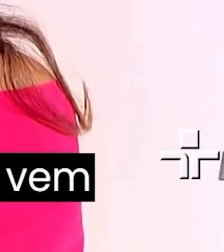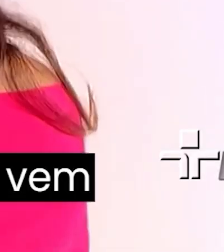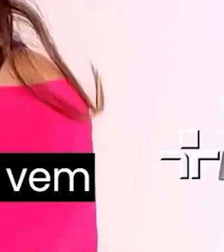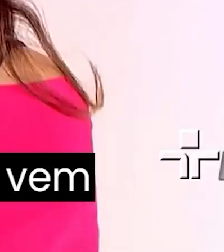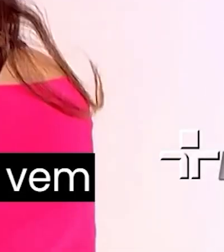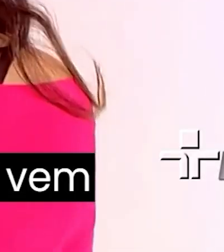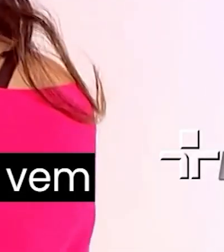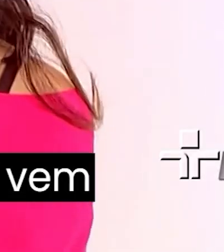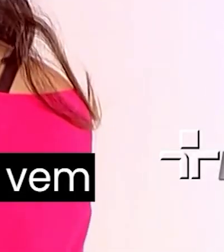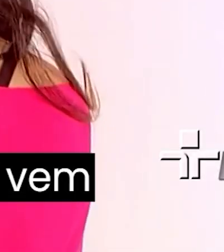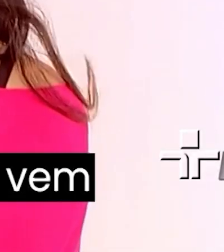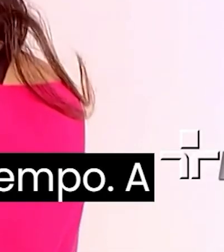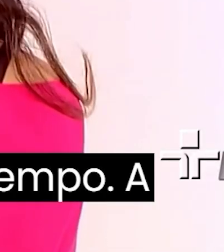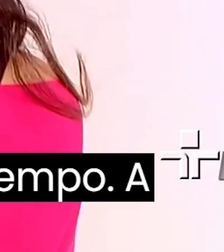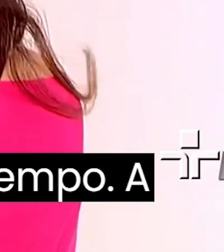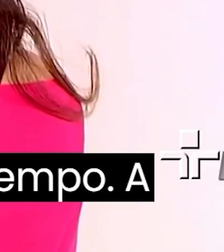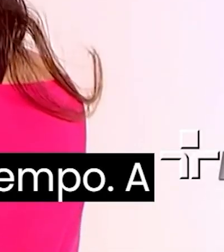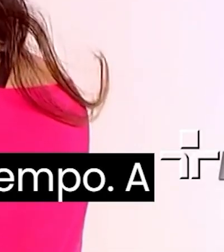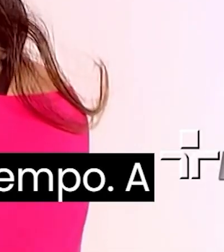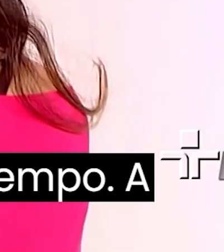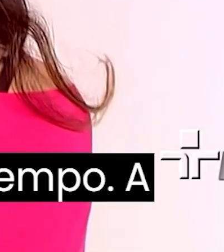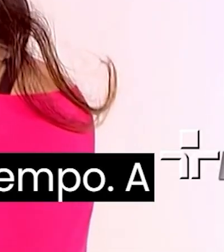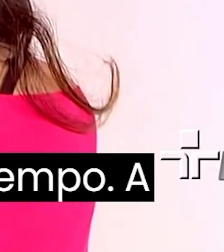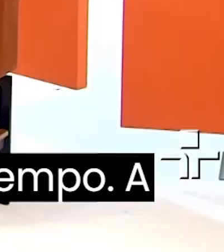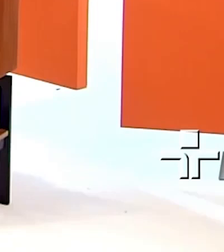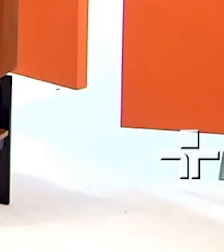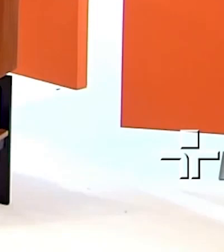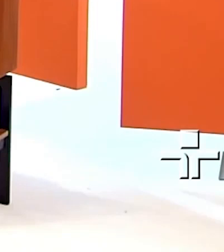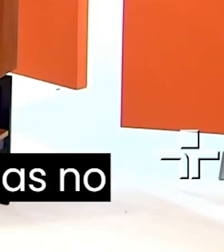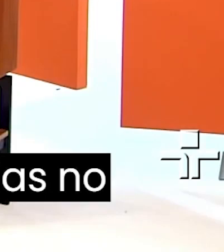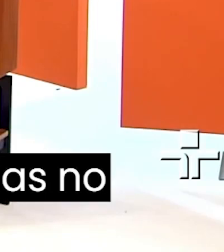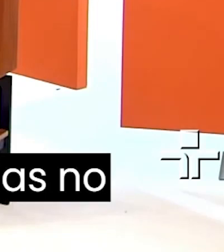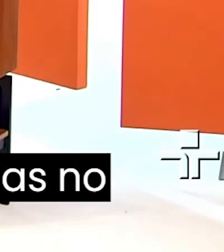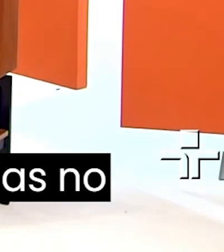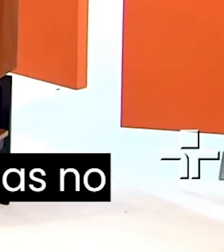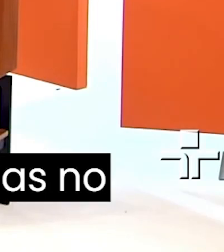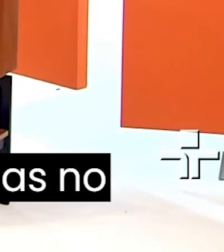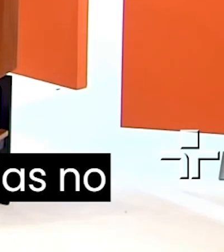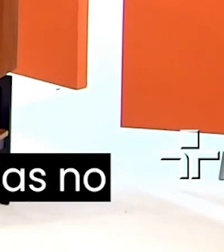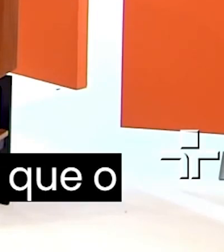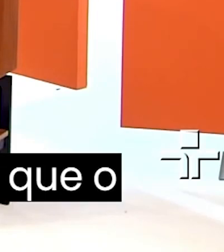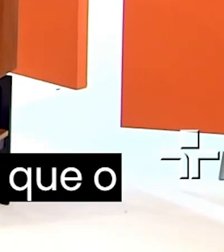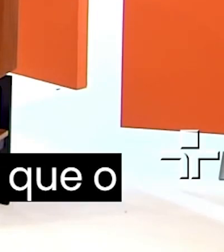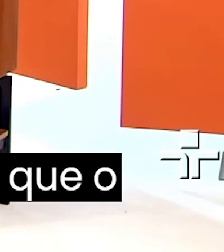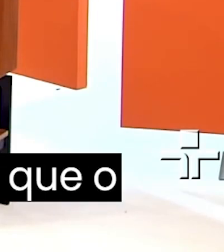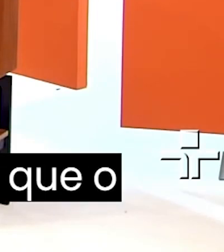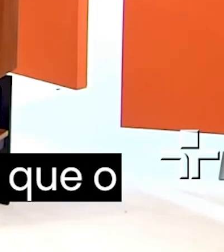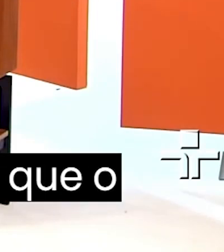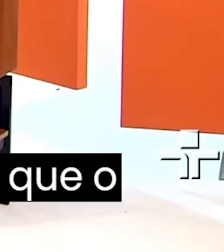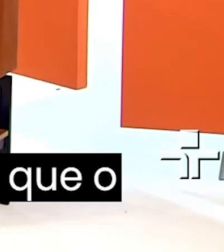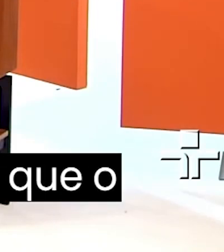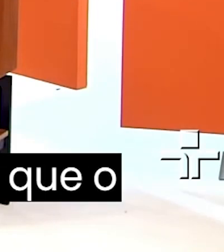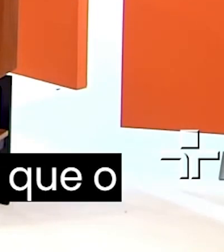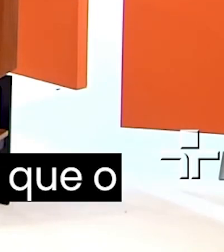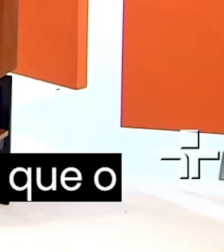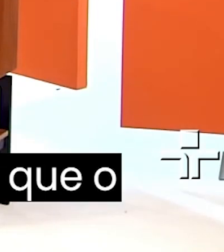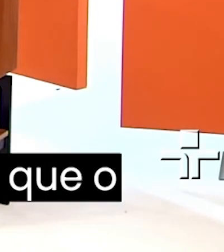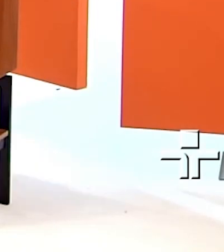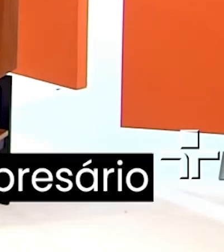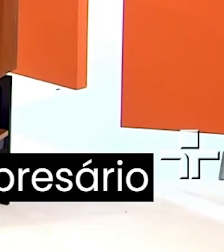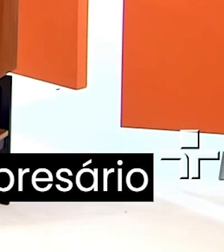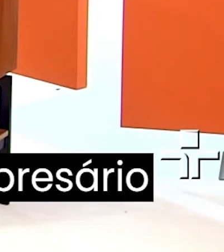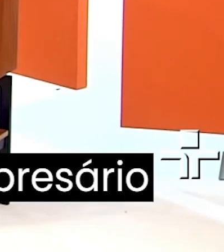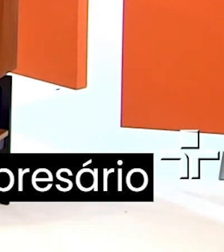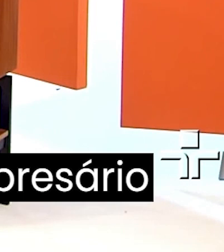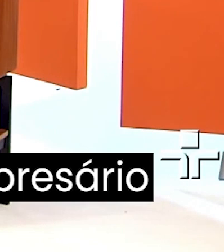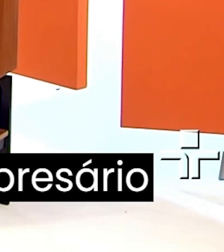na indústria das touradas e que vem perdendo espaço já algum tempo a gente buscou algumas relíquias no arquivo você sabia que quase